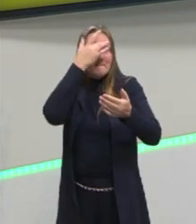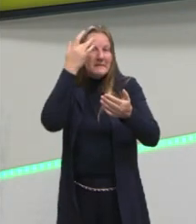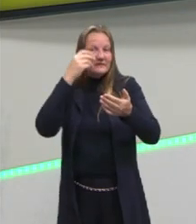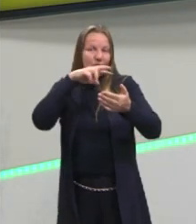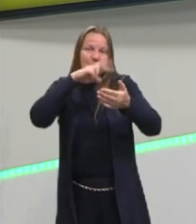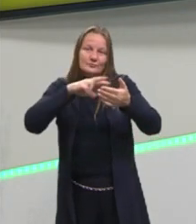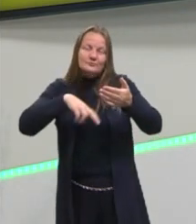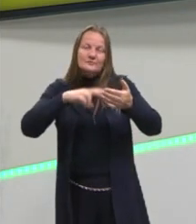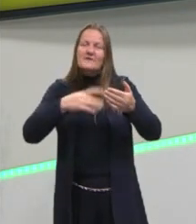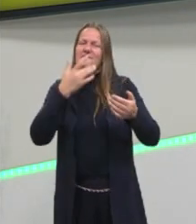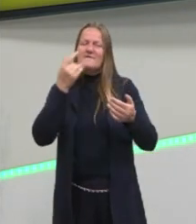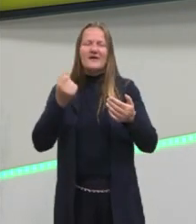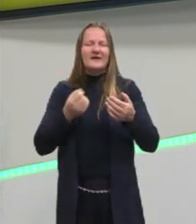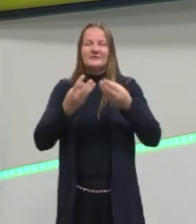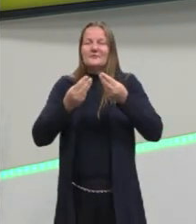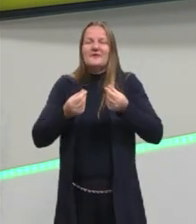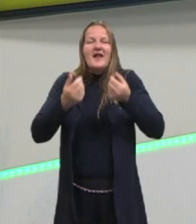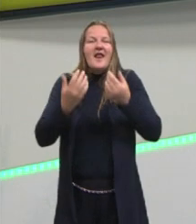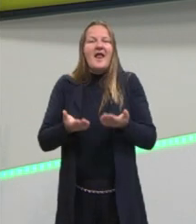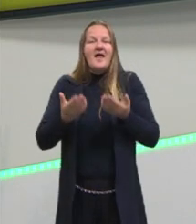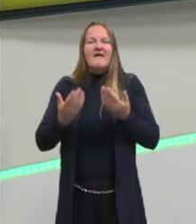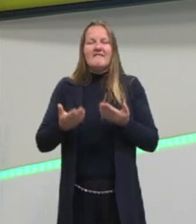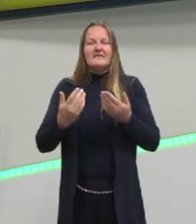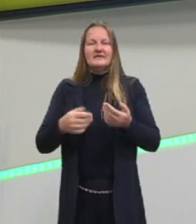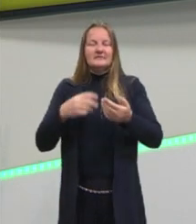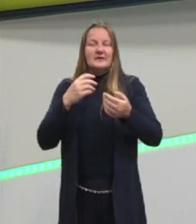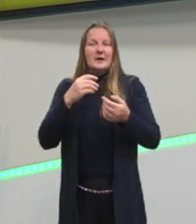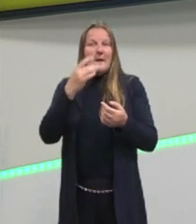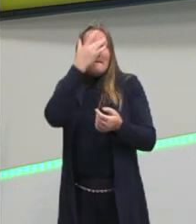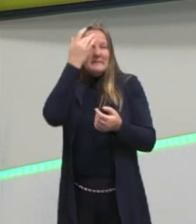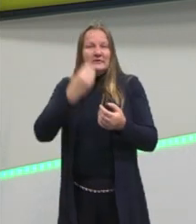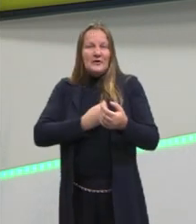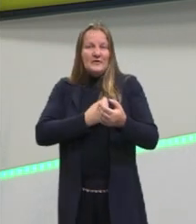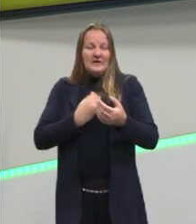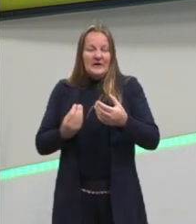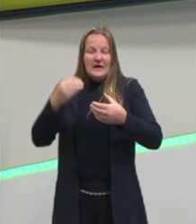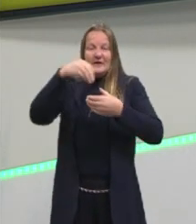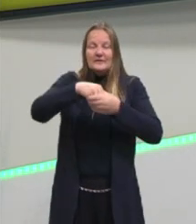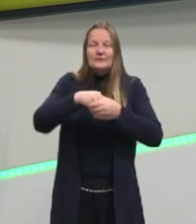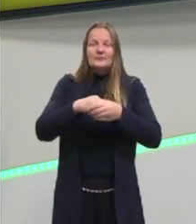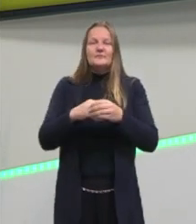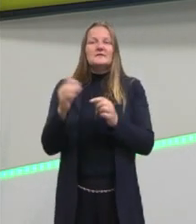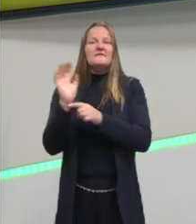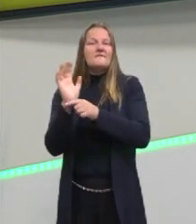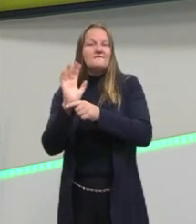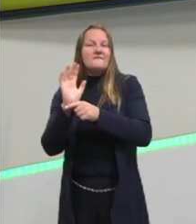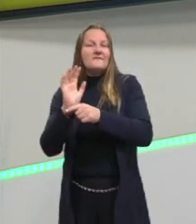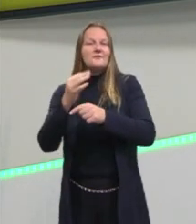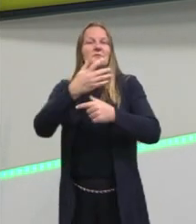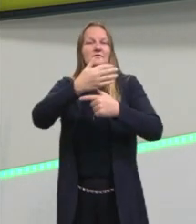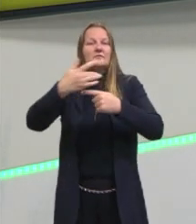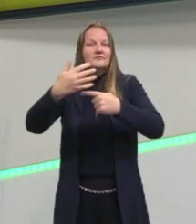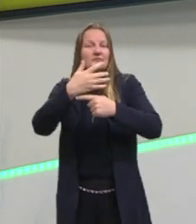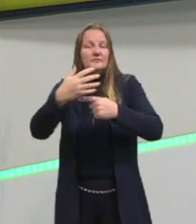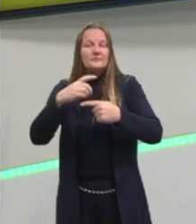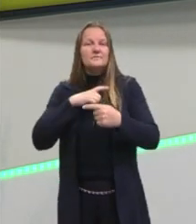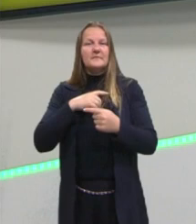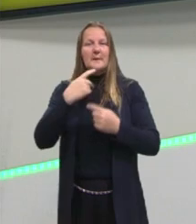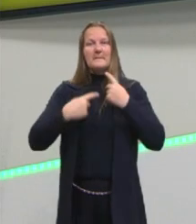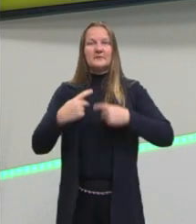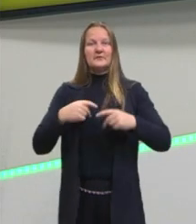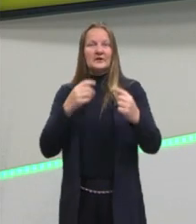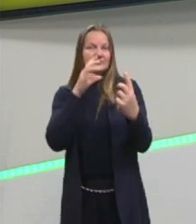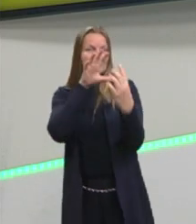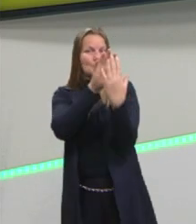para que esse leitor se enxergue dentro dessa obra. Porque quando a gente vê um filme ou uma série e tem um personagem que a gente se